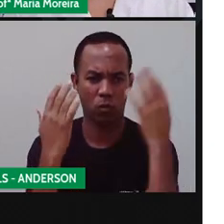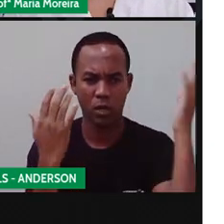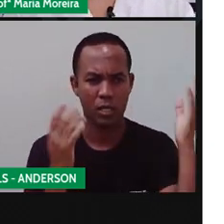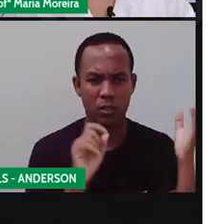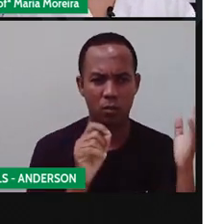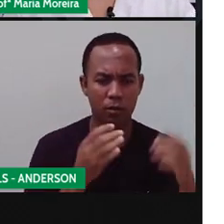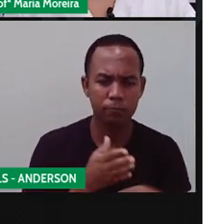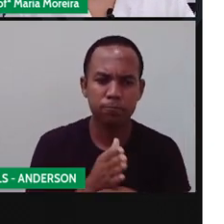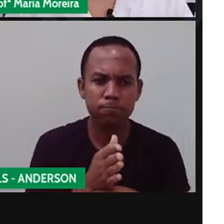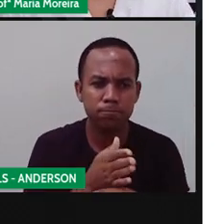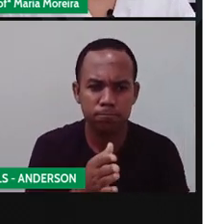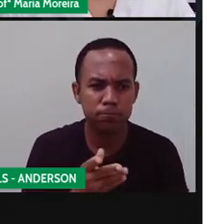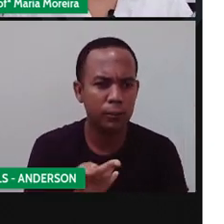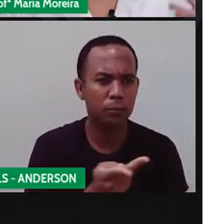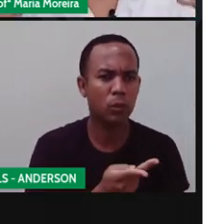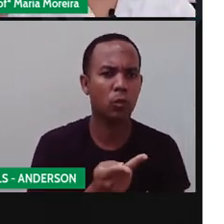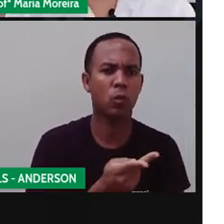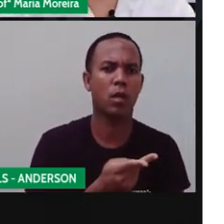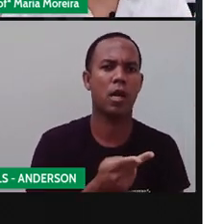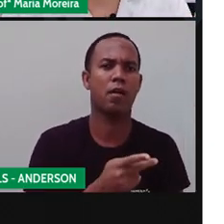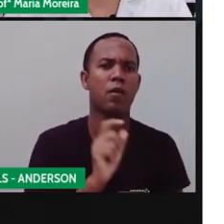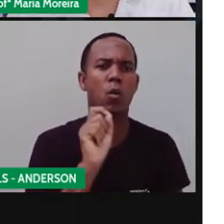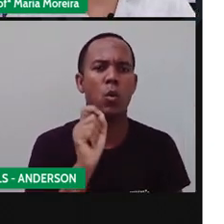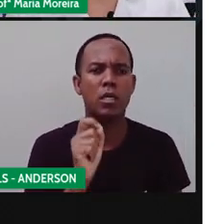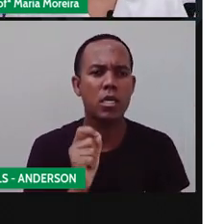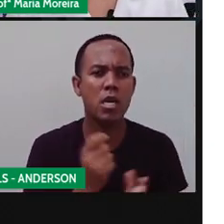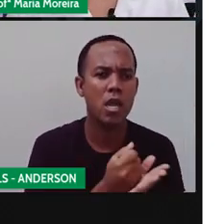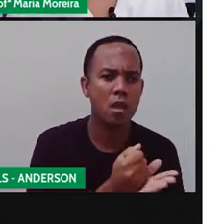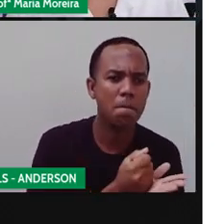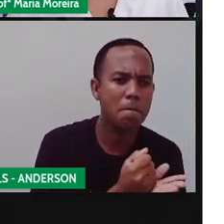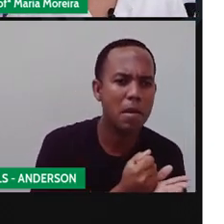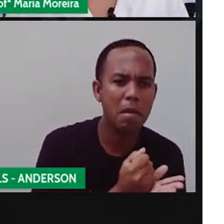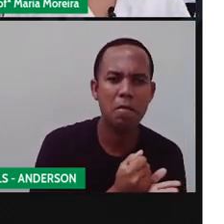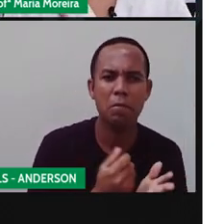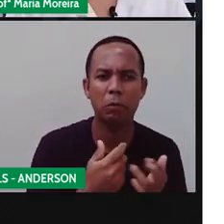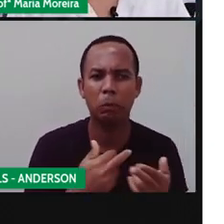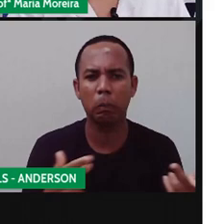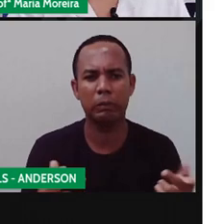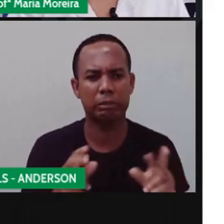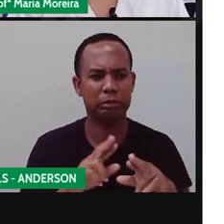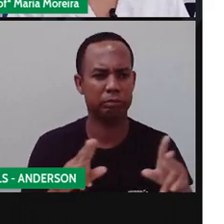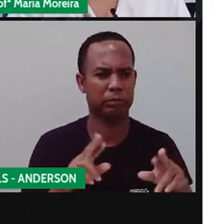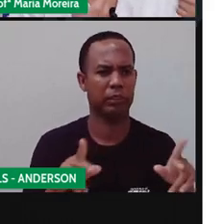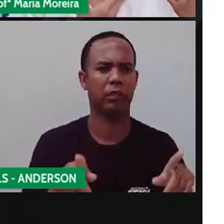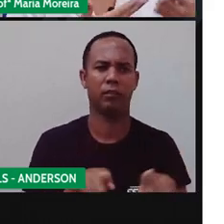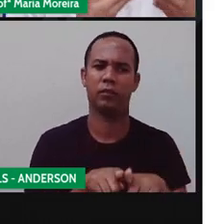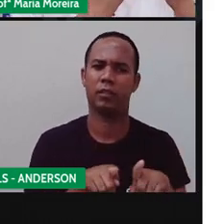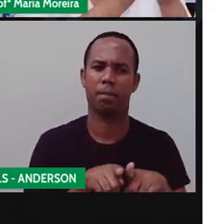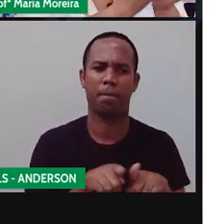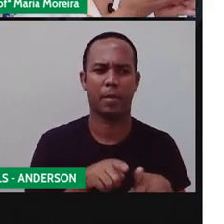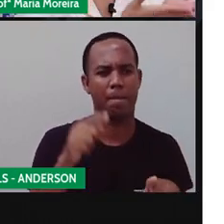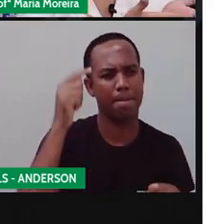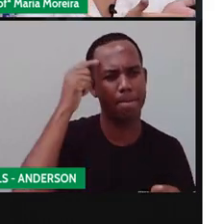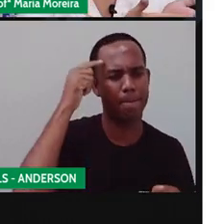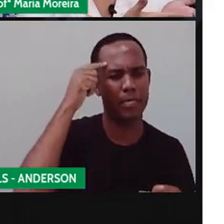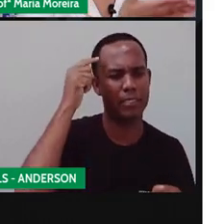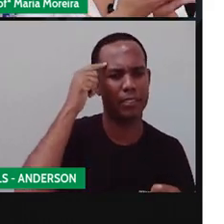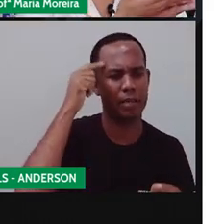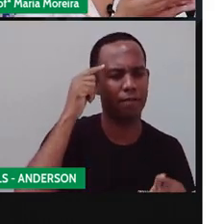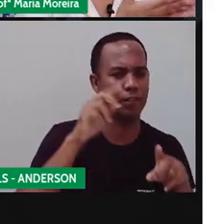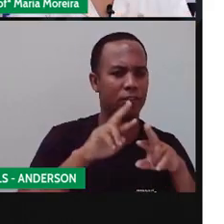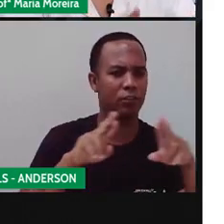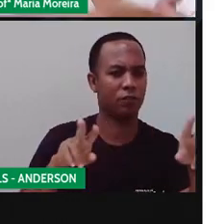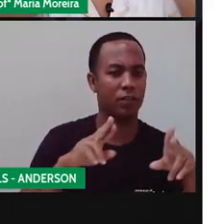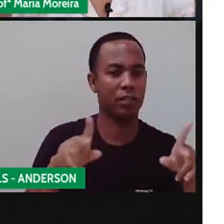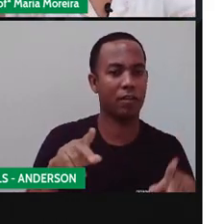achavam que eles eram superiores, mas que eles faziam parte também, que era diferente, na verdade, do pensamento europeu, que